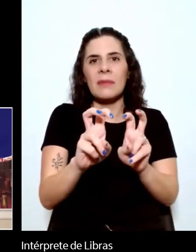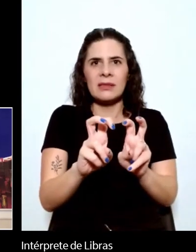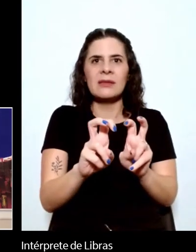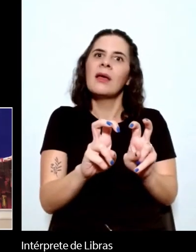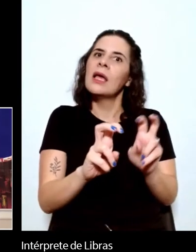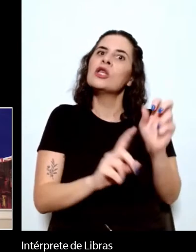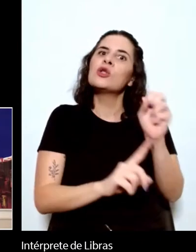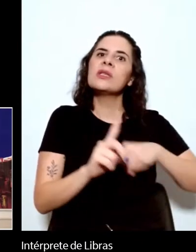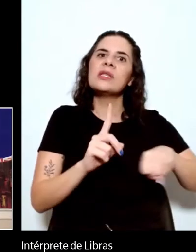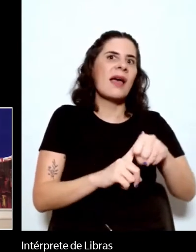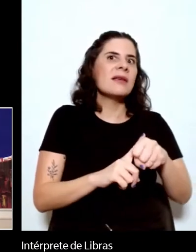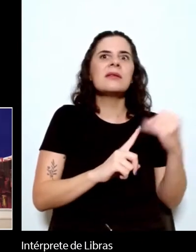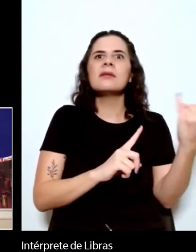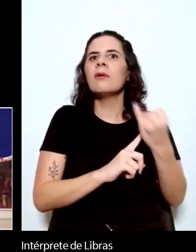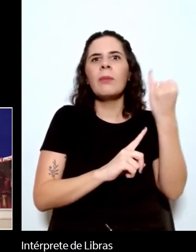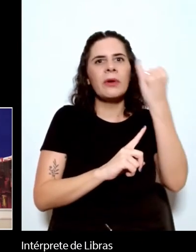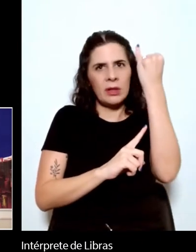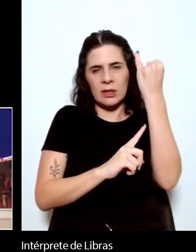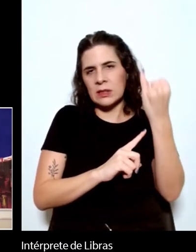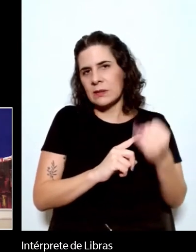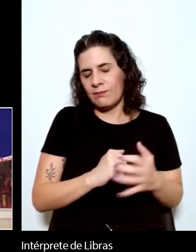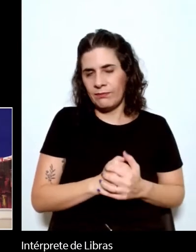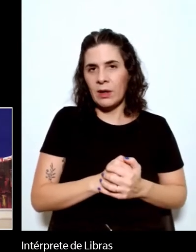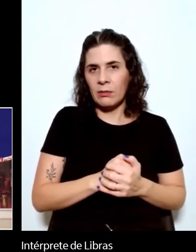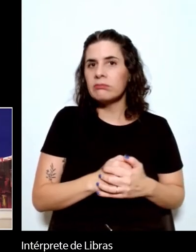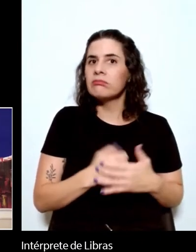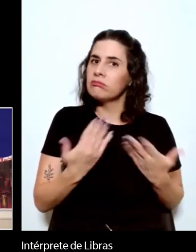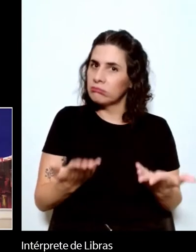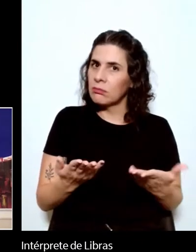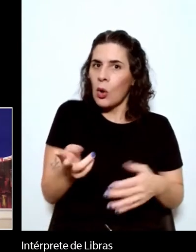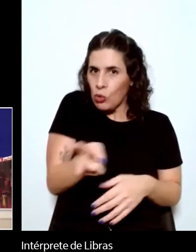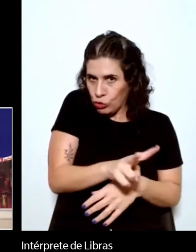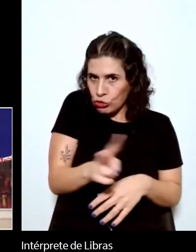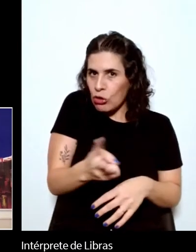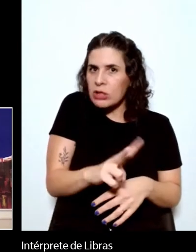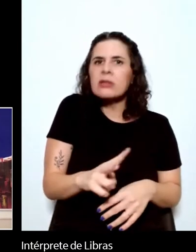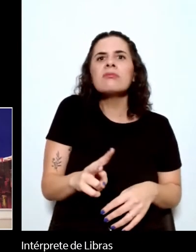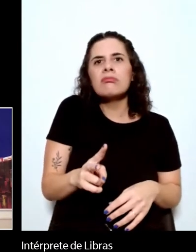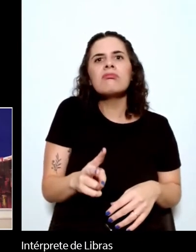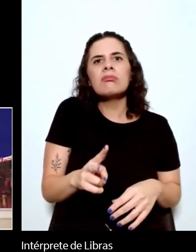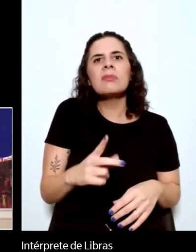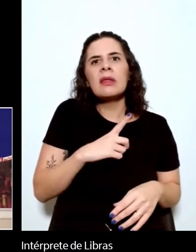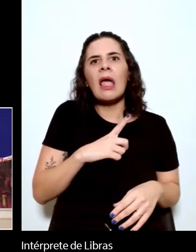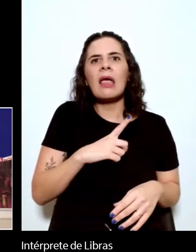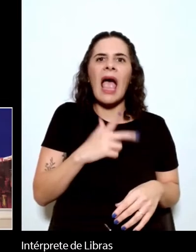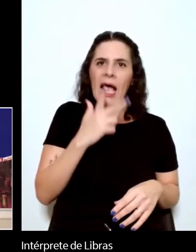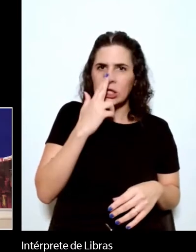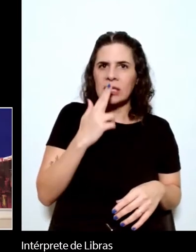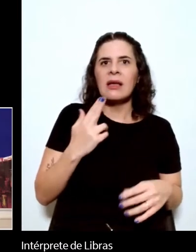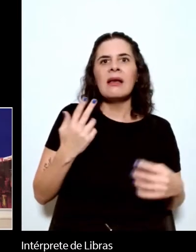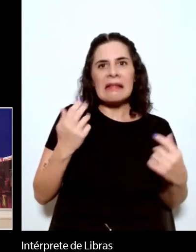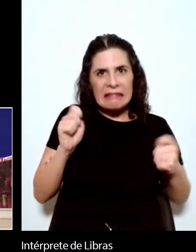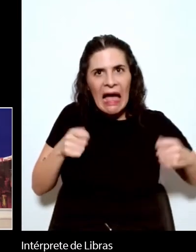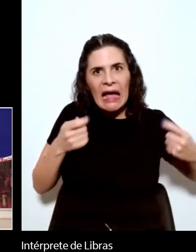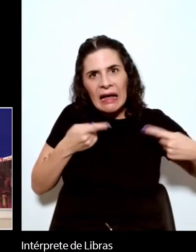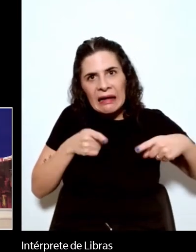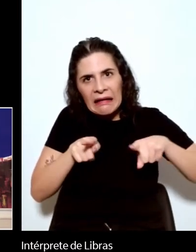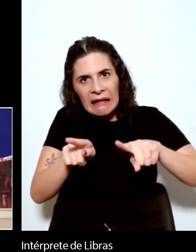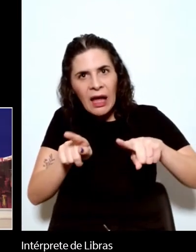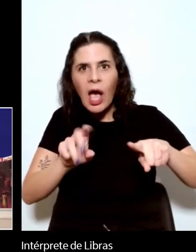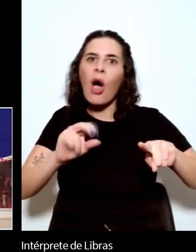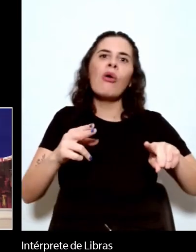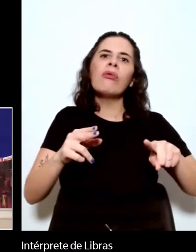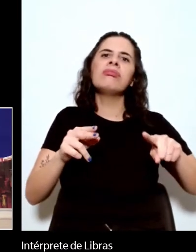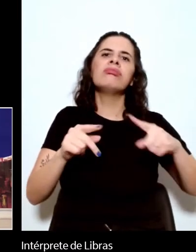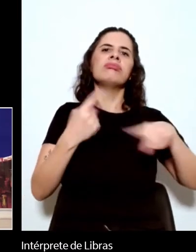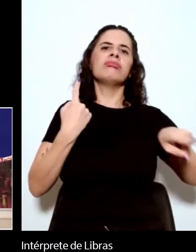importantes hoje em dia. Eu perguntaria aos dois se creem que são abordagens excludentes ou se elas podem ser reunidas. Por que